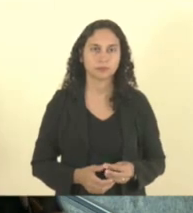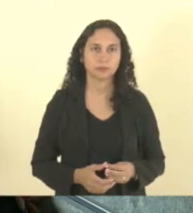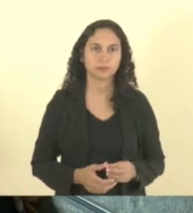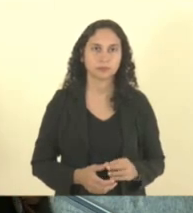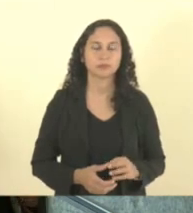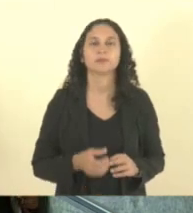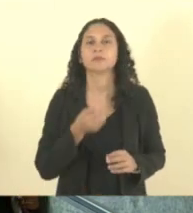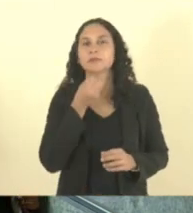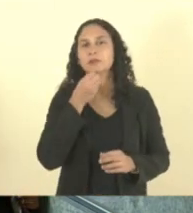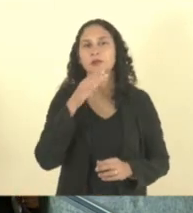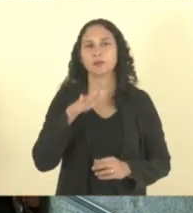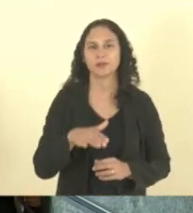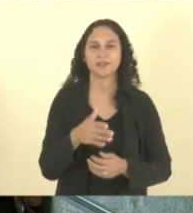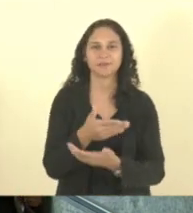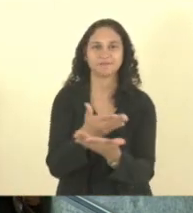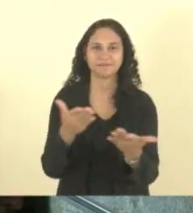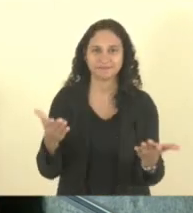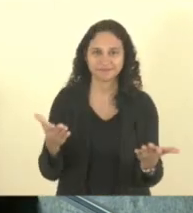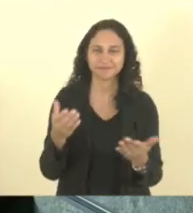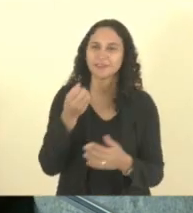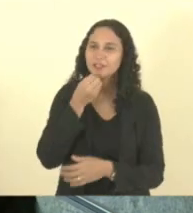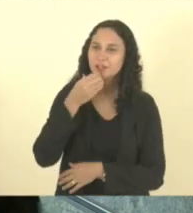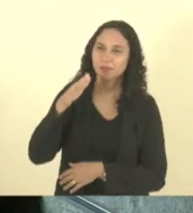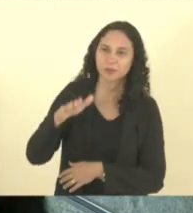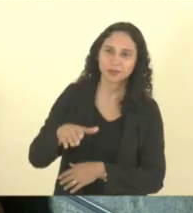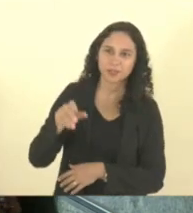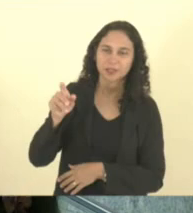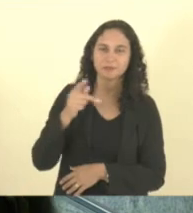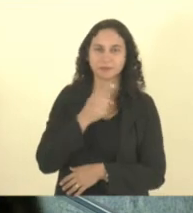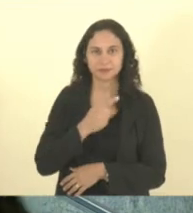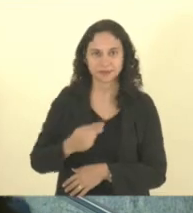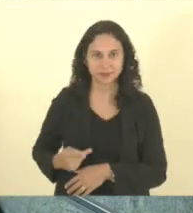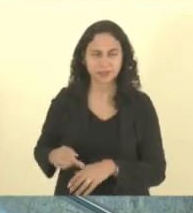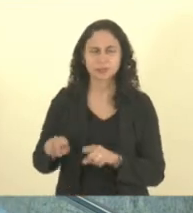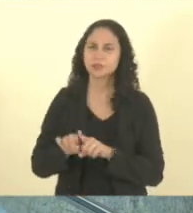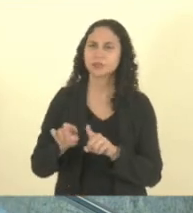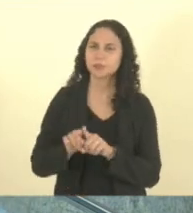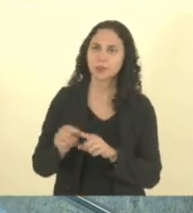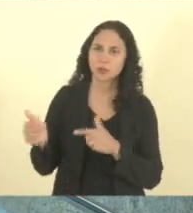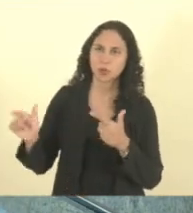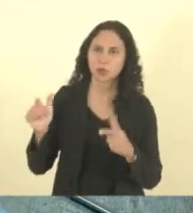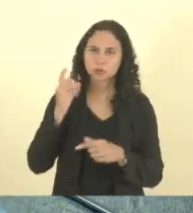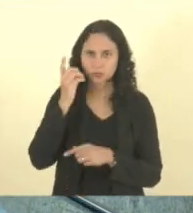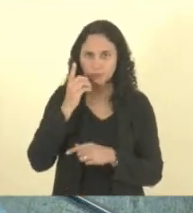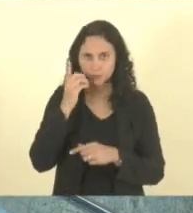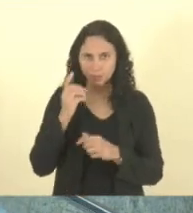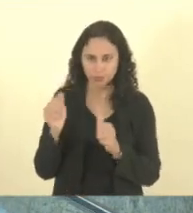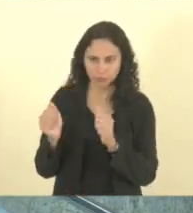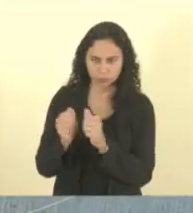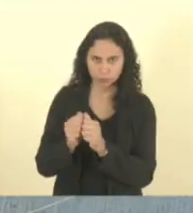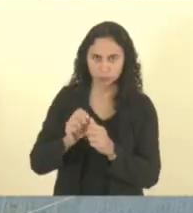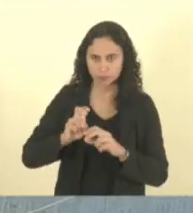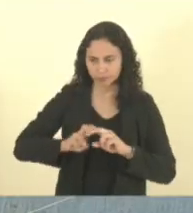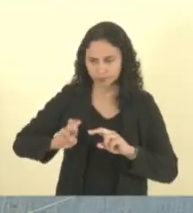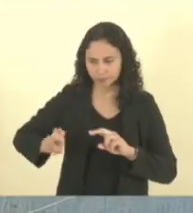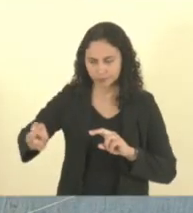Boa tarde a todos. Boa tarde, senhor presidente, os outros que compõem a mesa, senhoras e senhores.